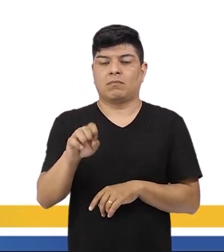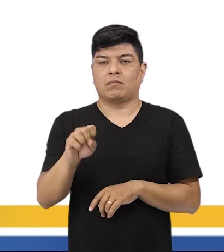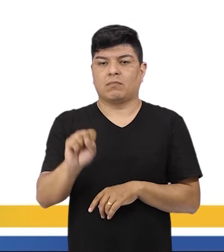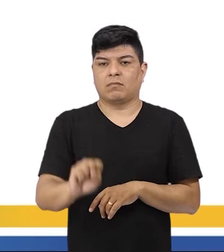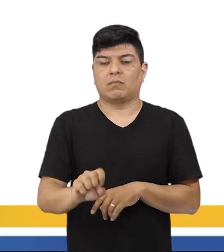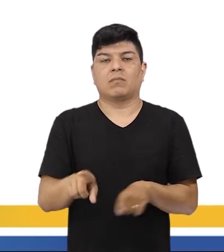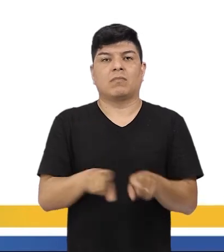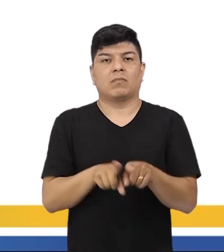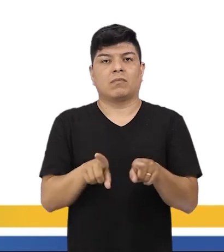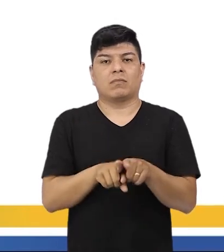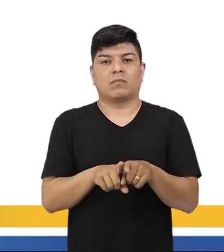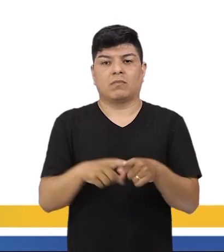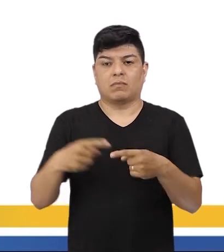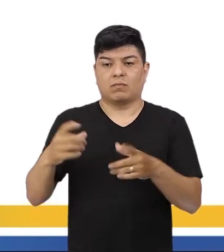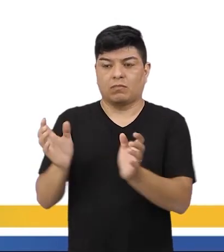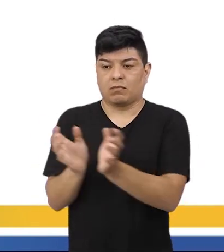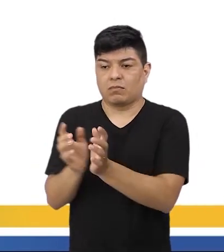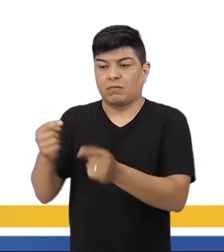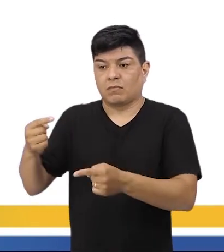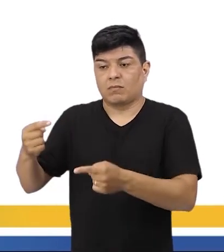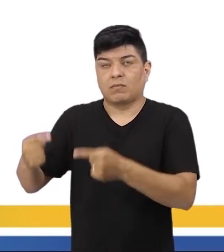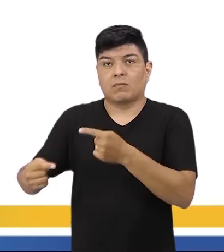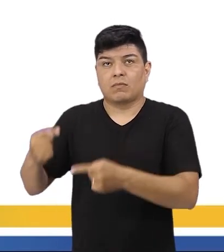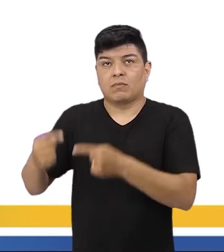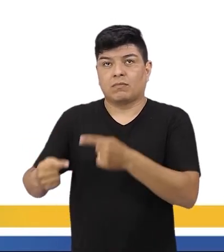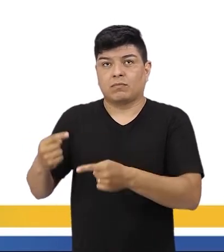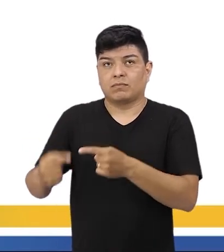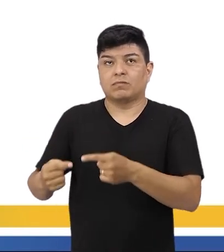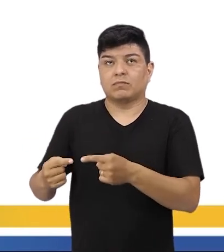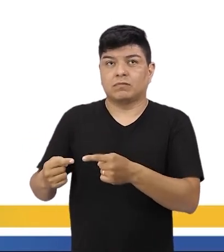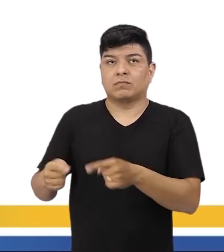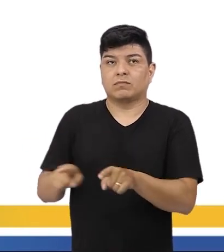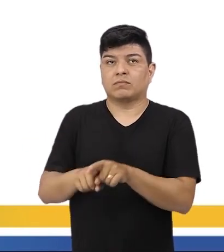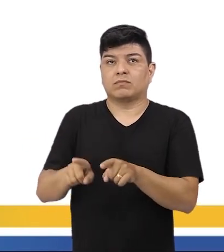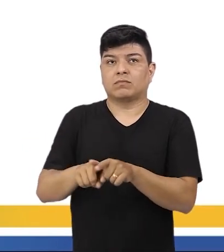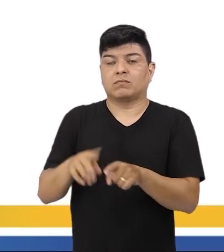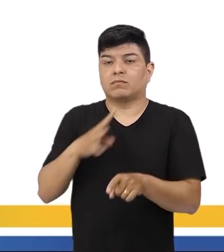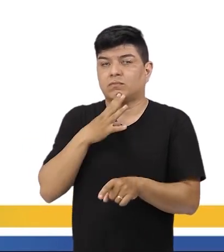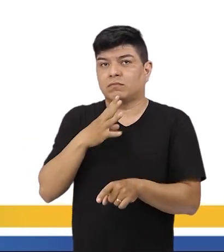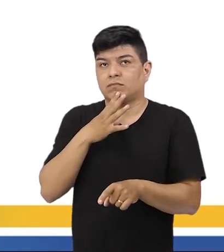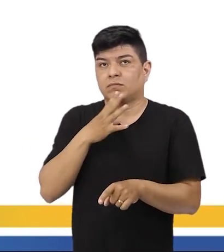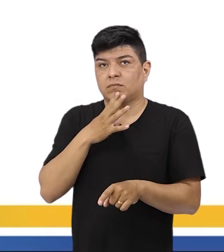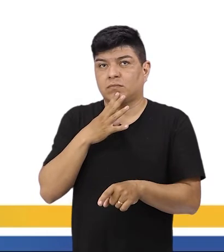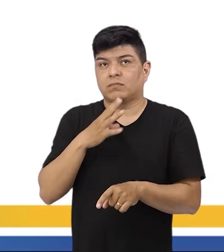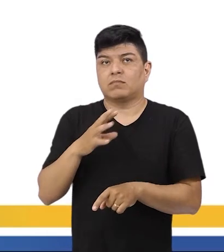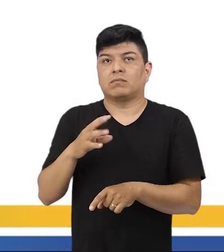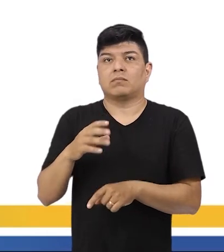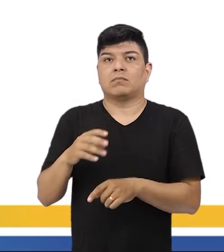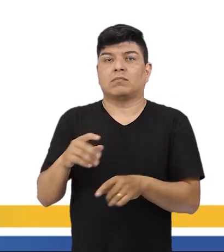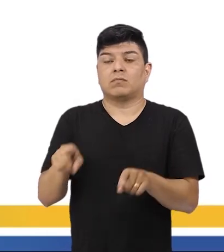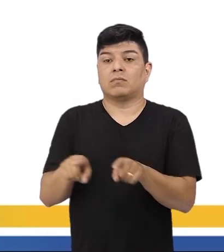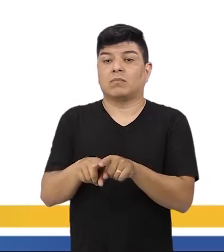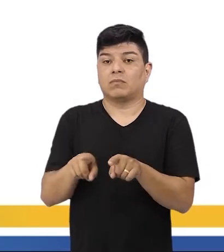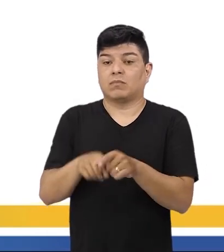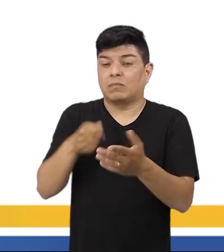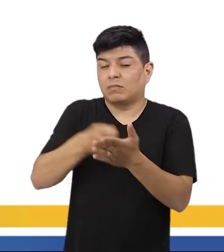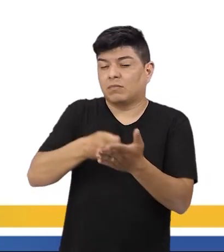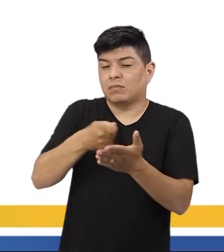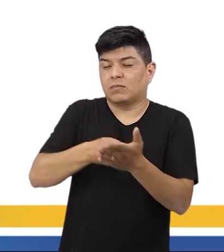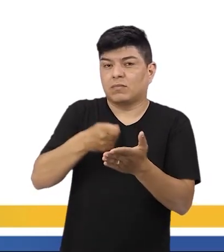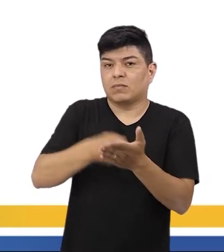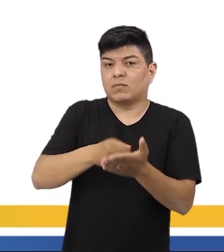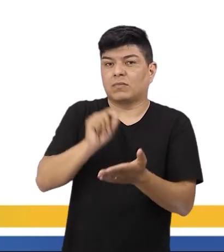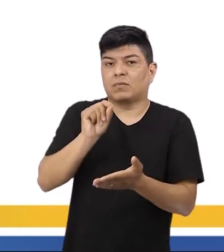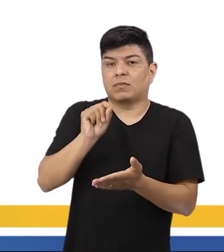né? Nós vamos ter o Partido Republicano Rio Grandense, conhecidos aí os seus participantes como pica-paus, né? Que eles vão defender